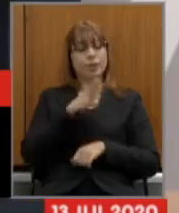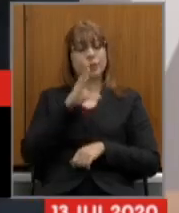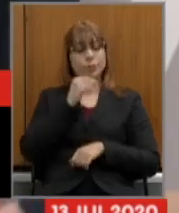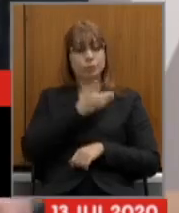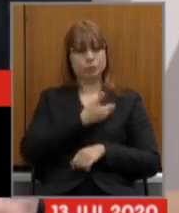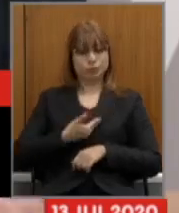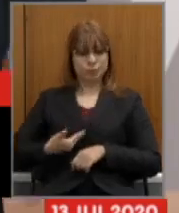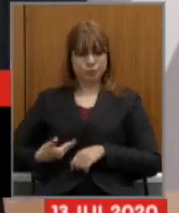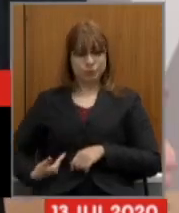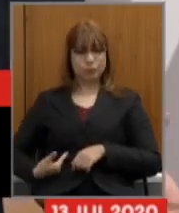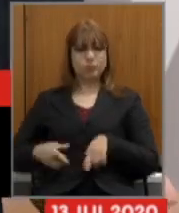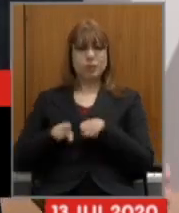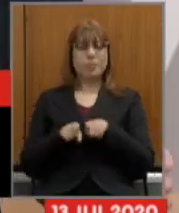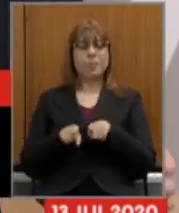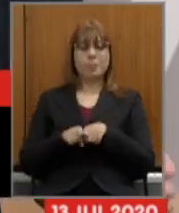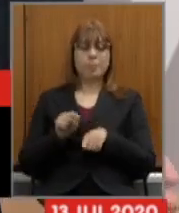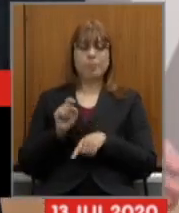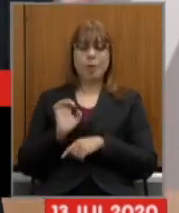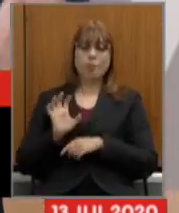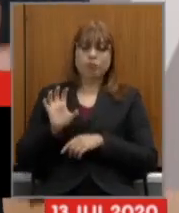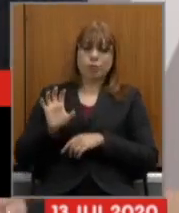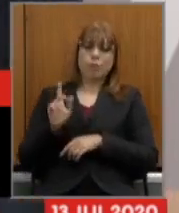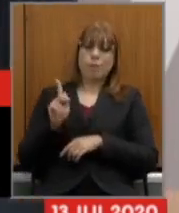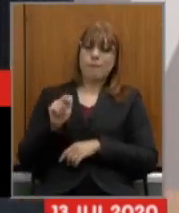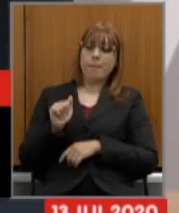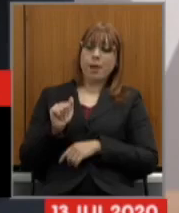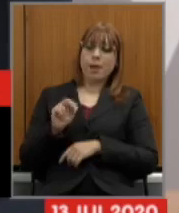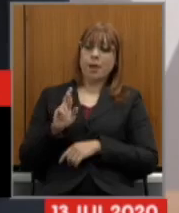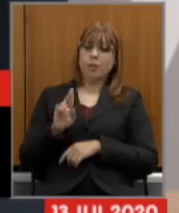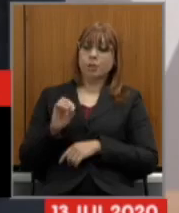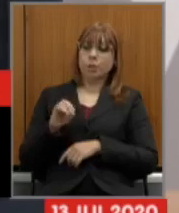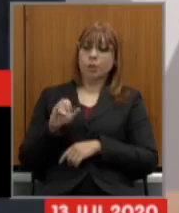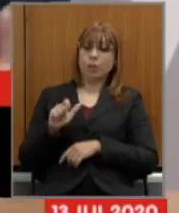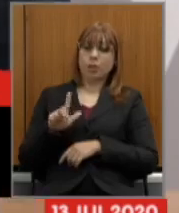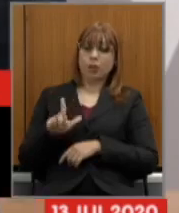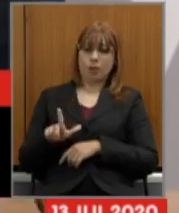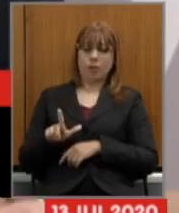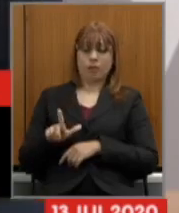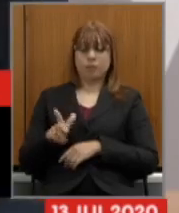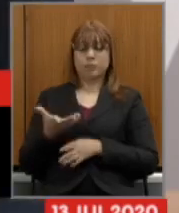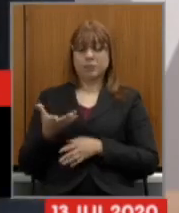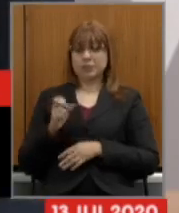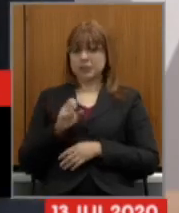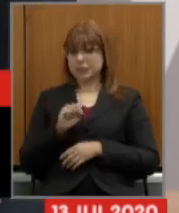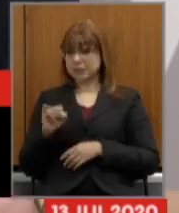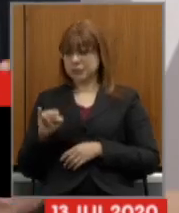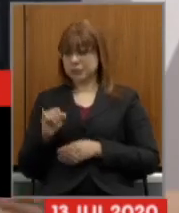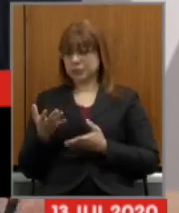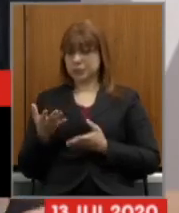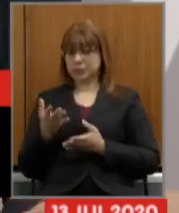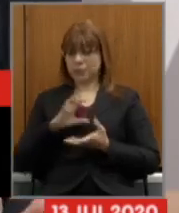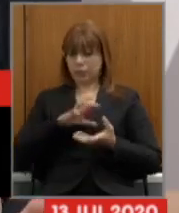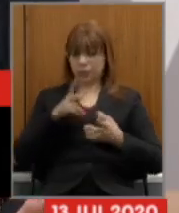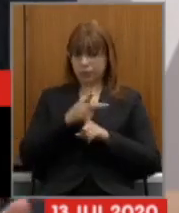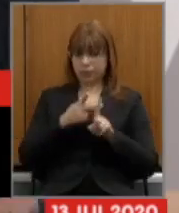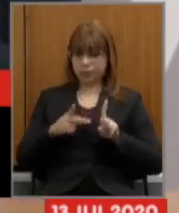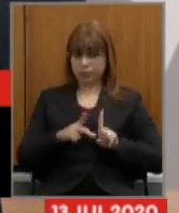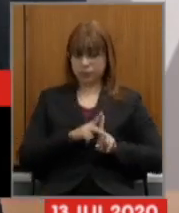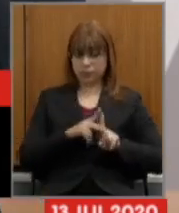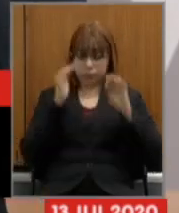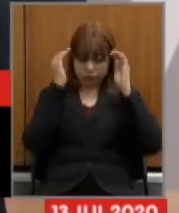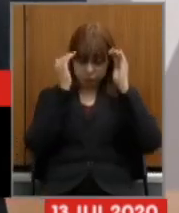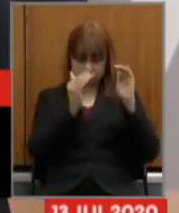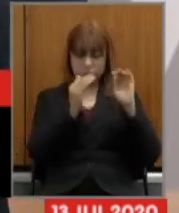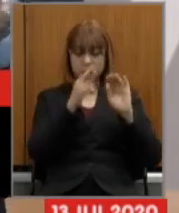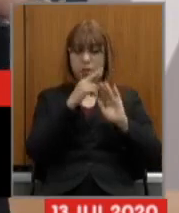patronal que seria a contrapartida social do próprio Estado se a reforma da Previdência seguir esse parâmetro do regime